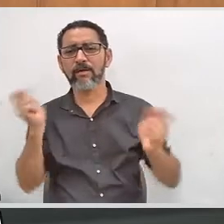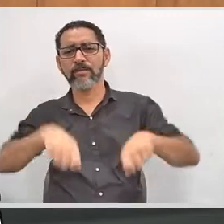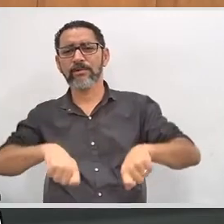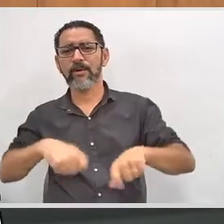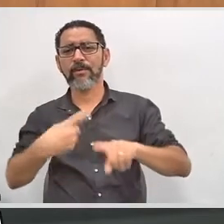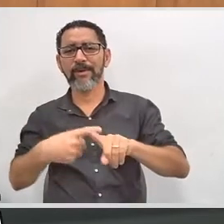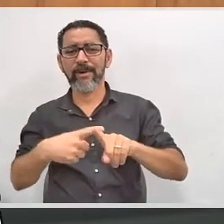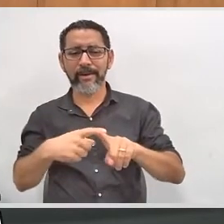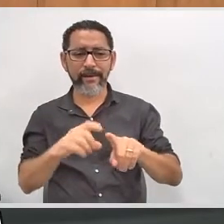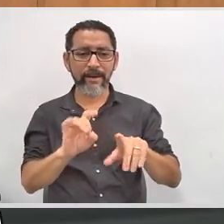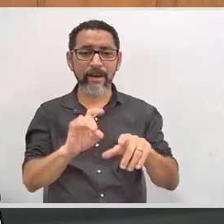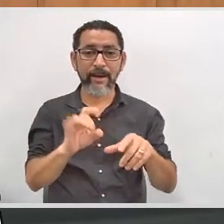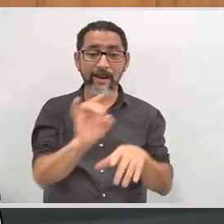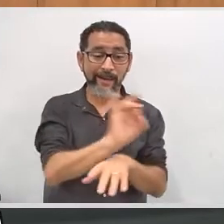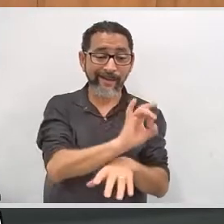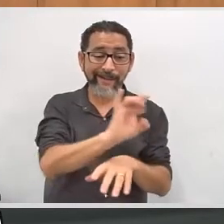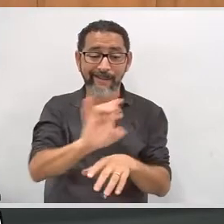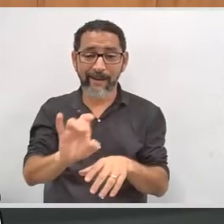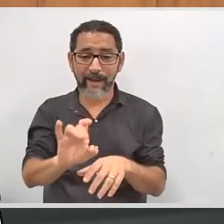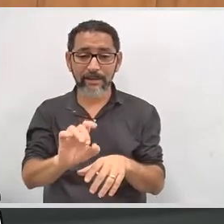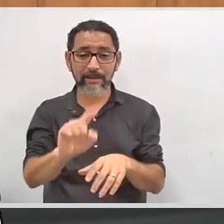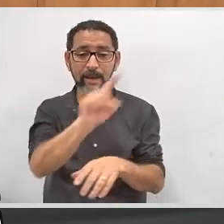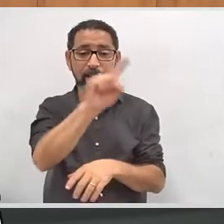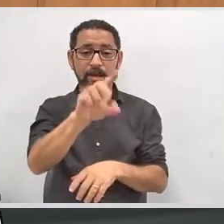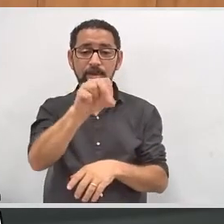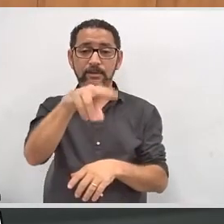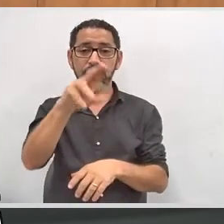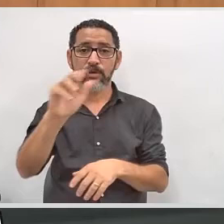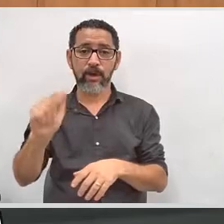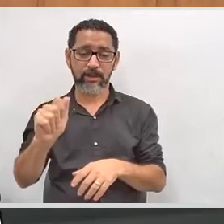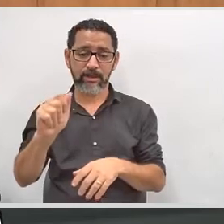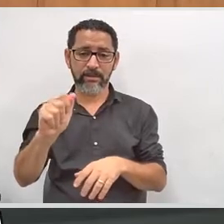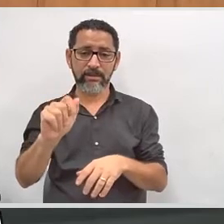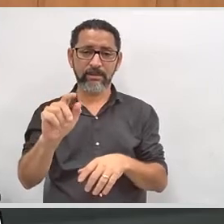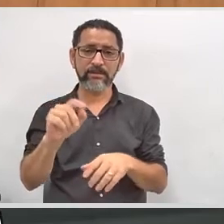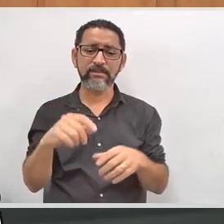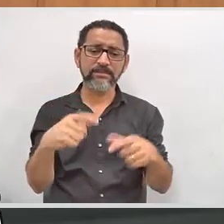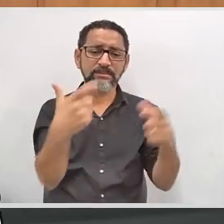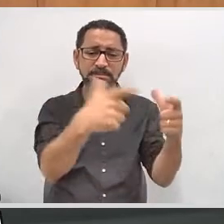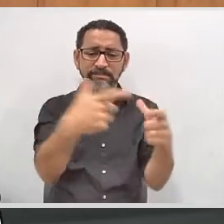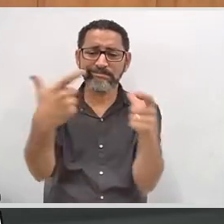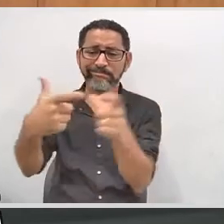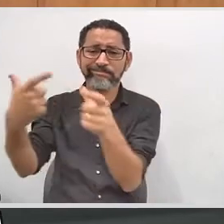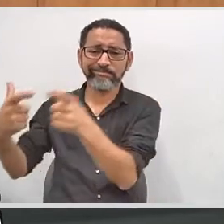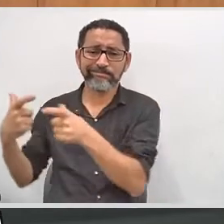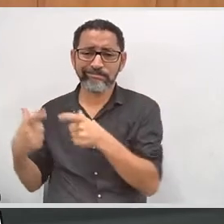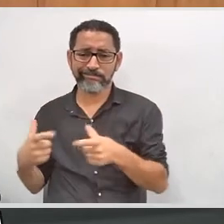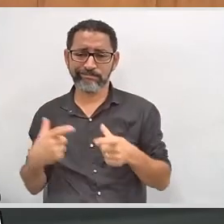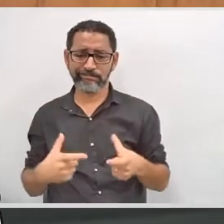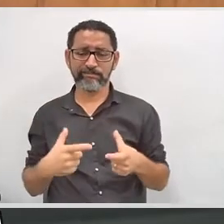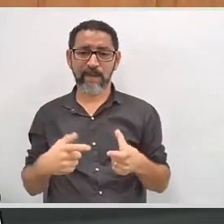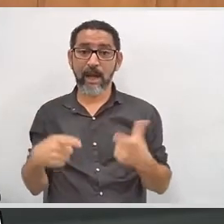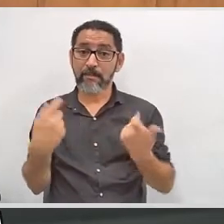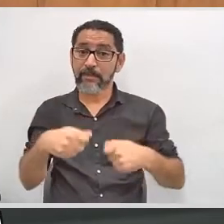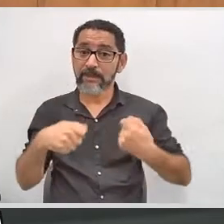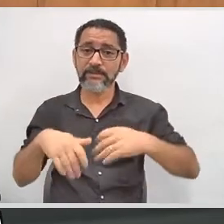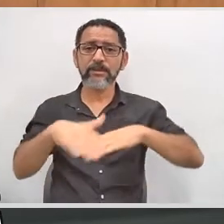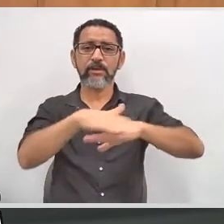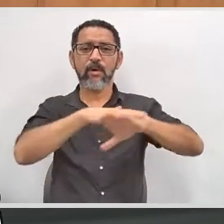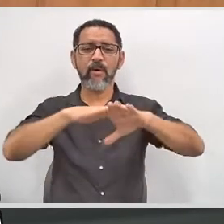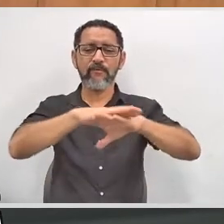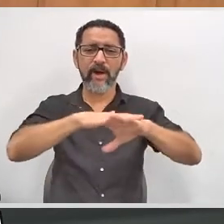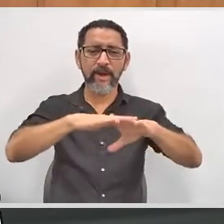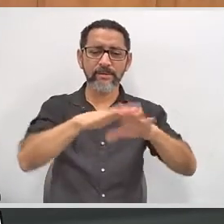A condição de cada zona eleitoral é repassada aos juízes eleitorais. E lá, essa conversa tem que